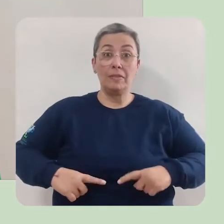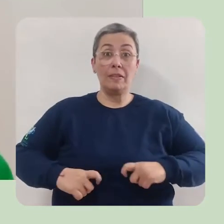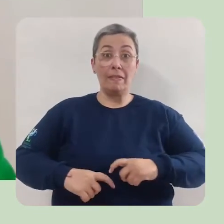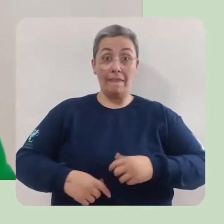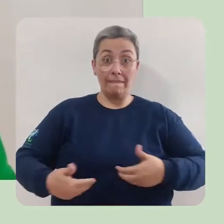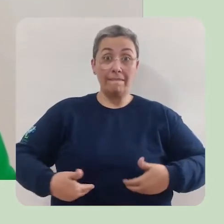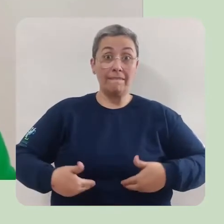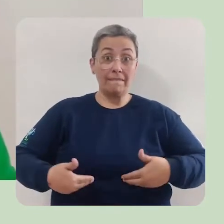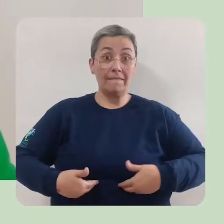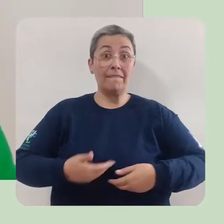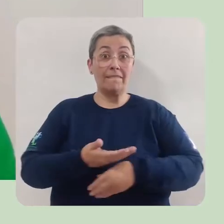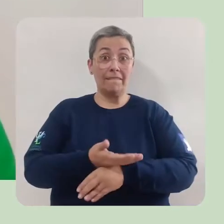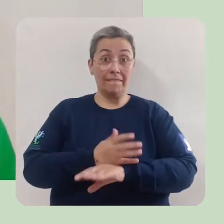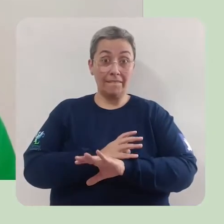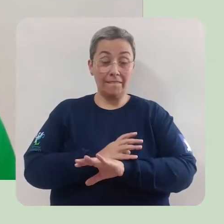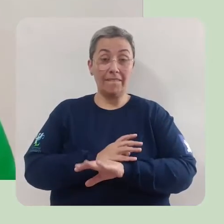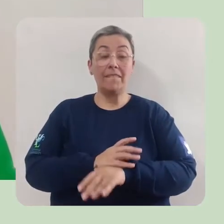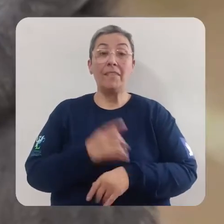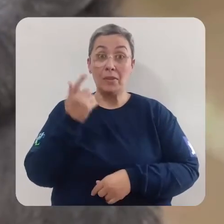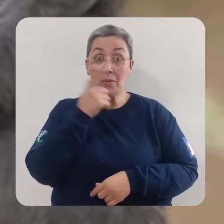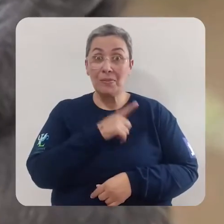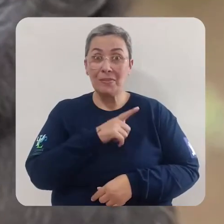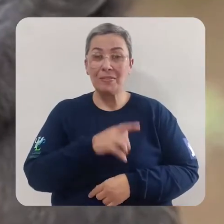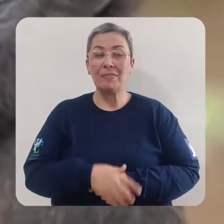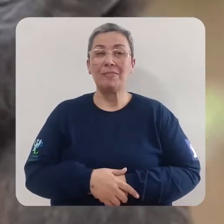vazia. Conseguiu?